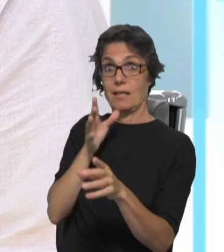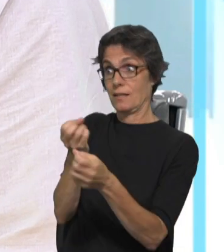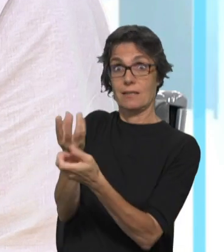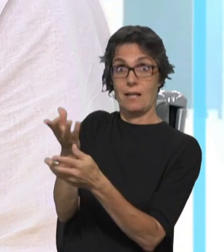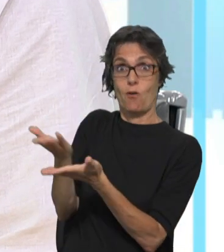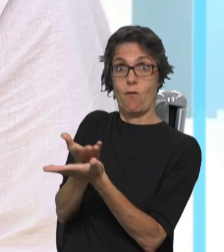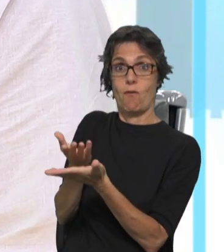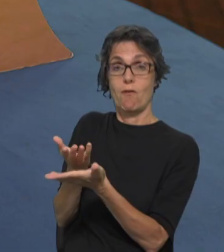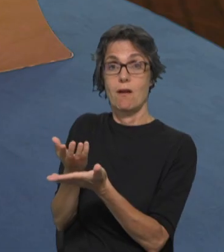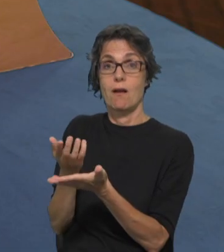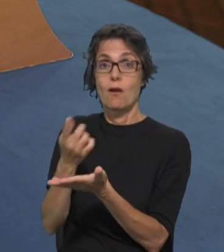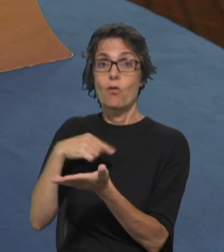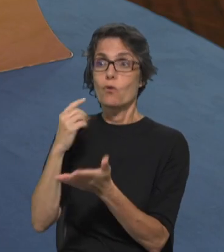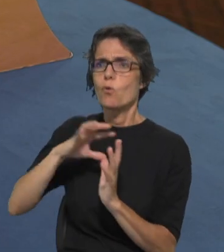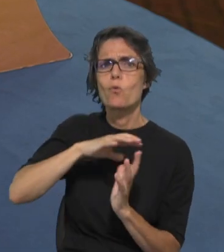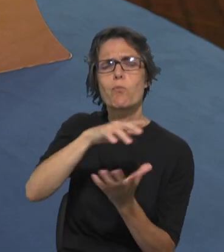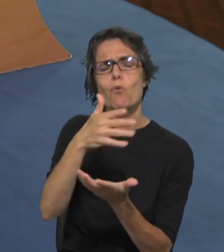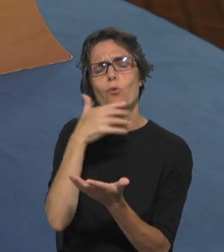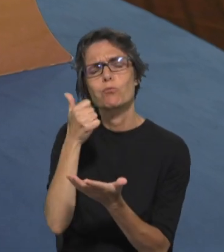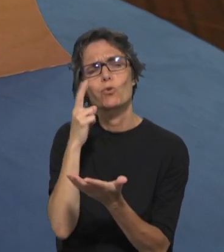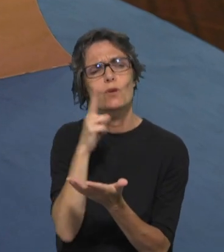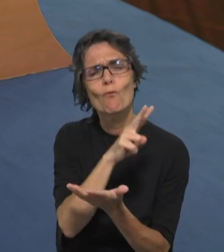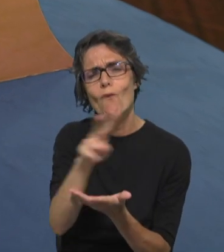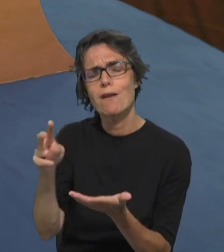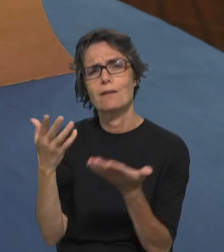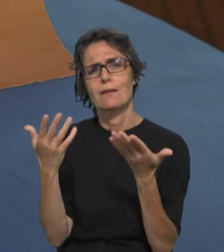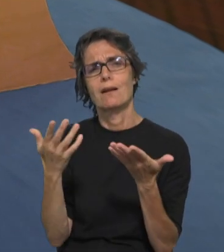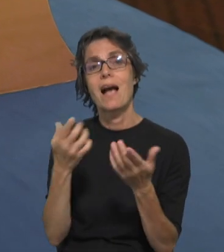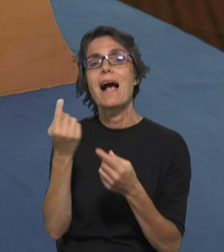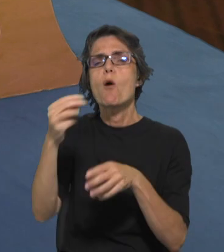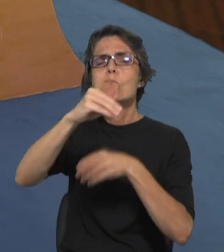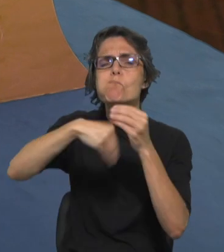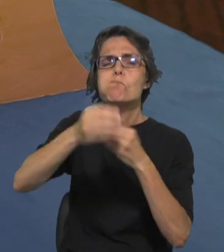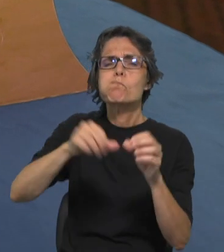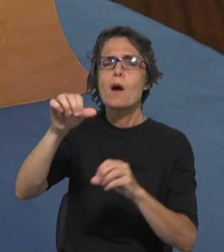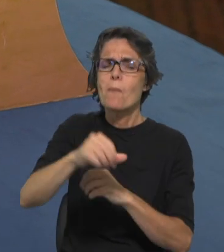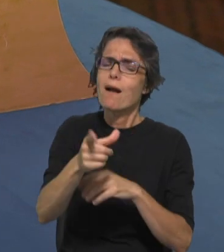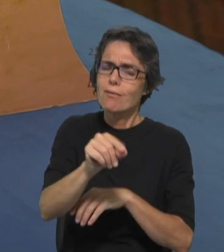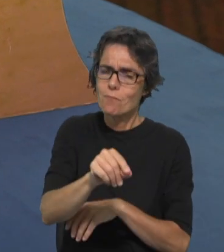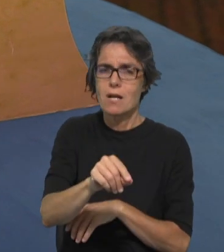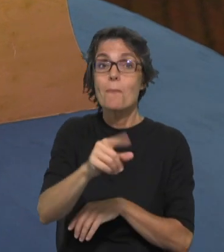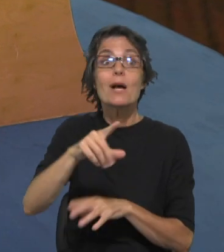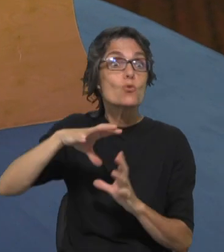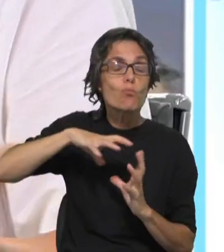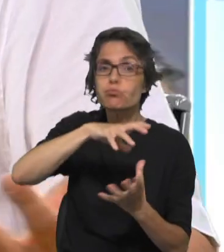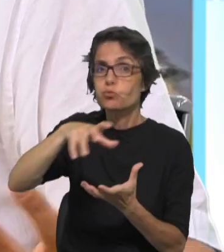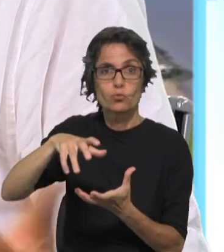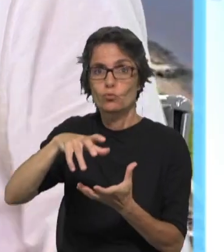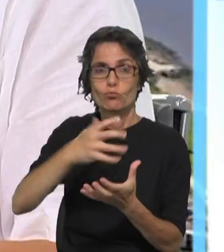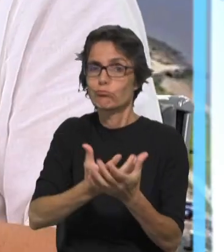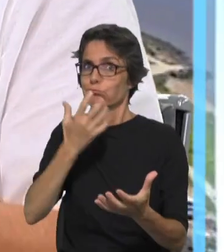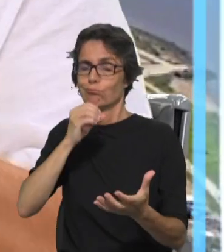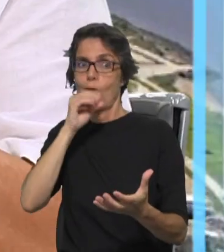a dizer, temos um mundo que é bonito, no qual há coisas feias, no qual acontecem coisas feias, mas um mundo que sempre nos